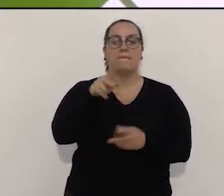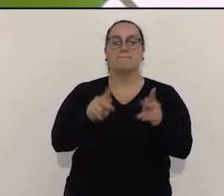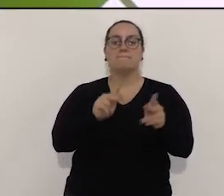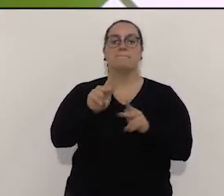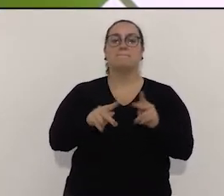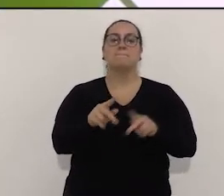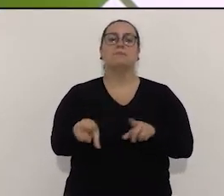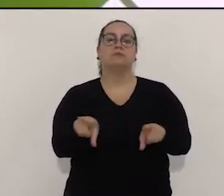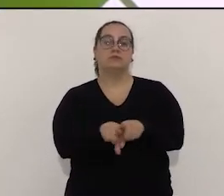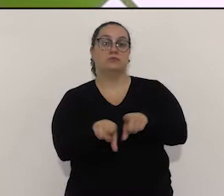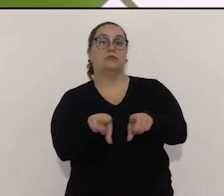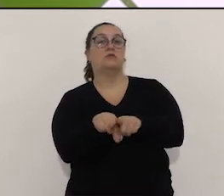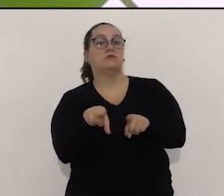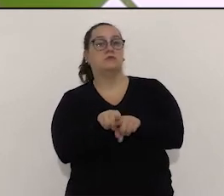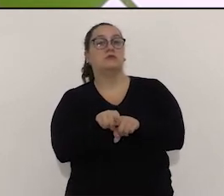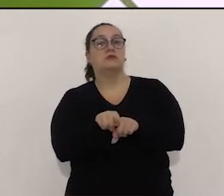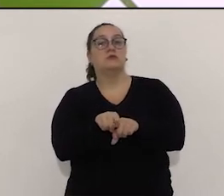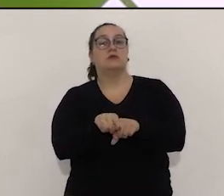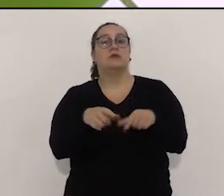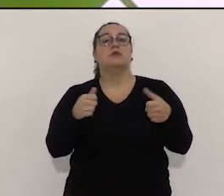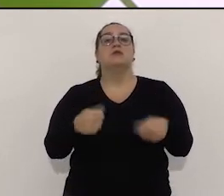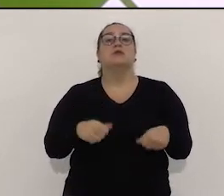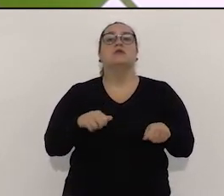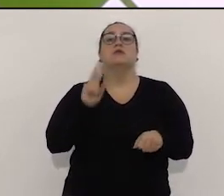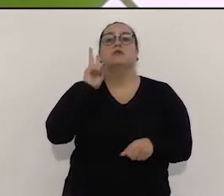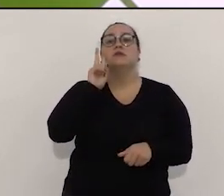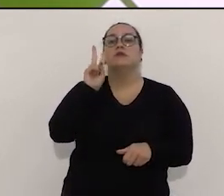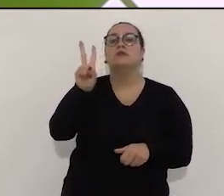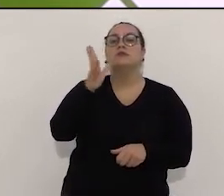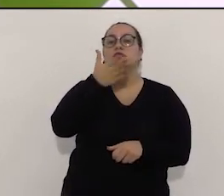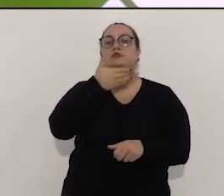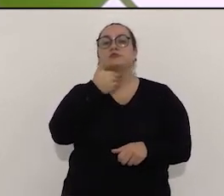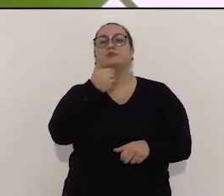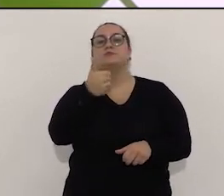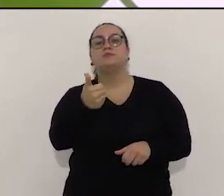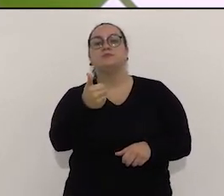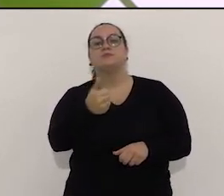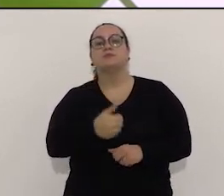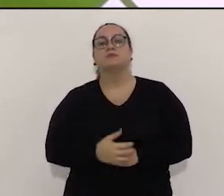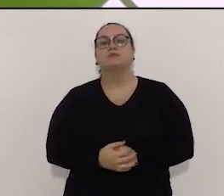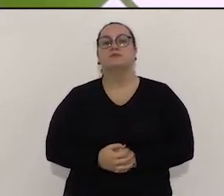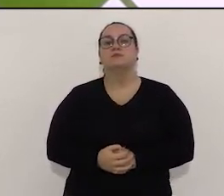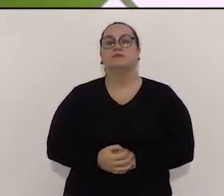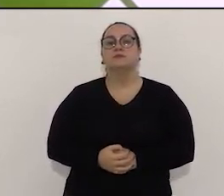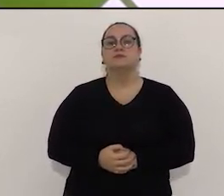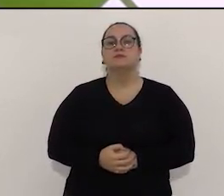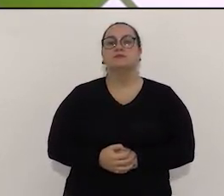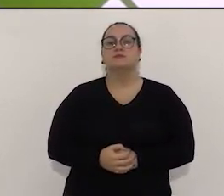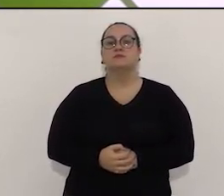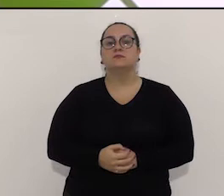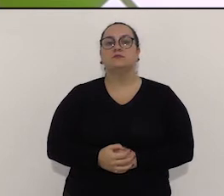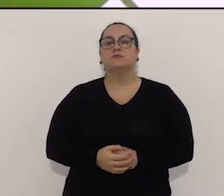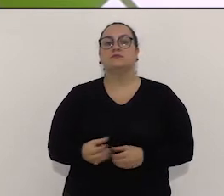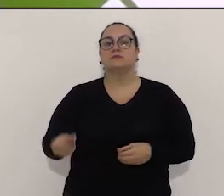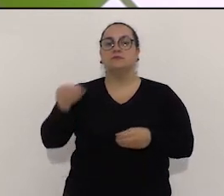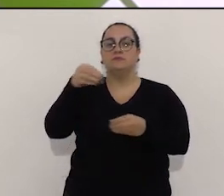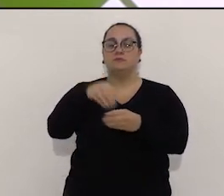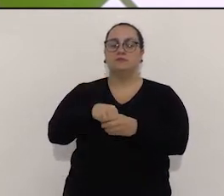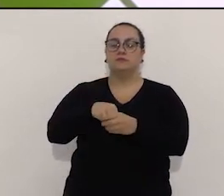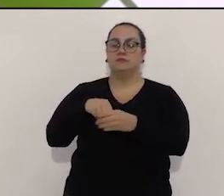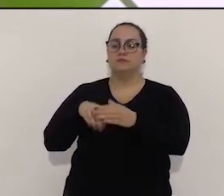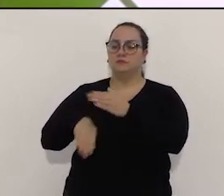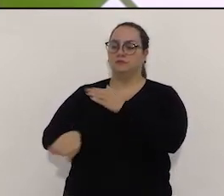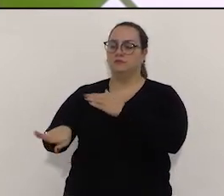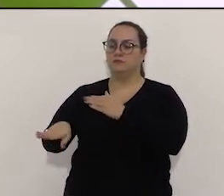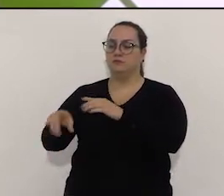tem o seu PTU, já paga com isso. Agora, o que a gente precisa ver qual é a melhor saída nesse processo de gestão. Por isso, lógico, a inclusive inclui a coleta seletiva